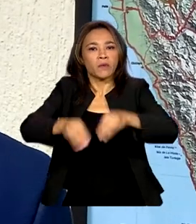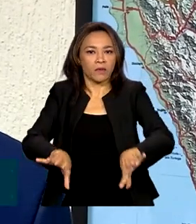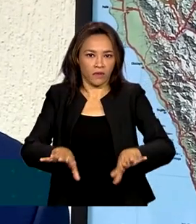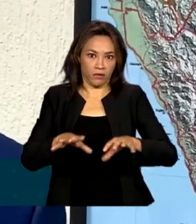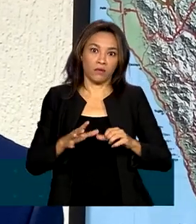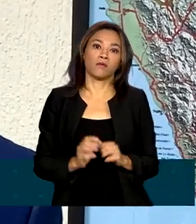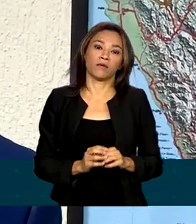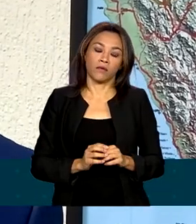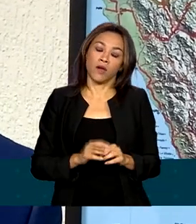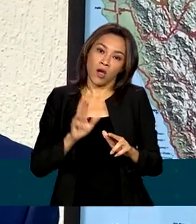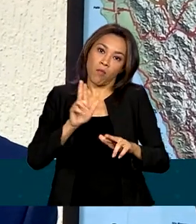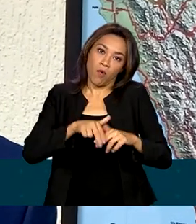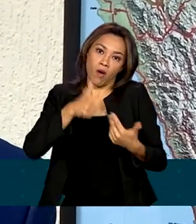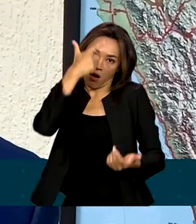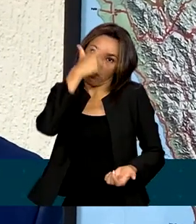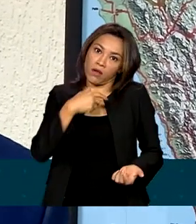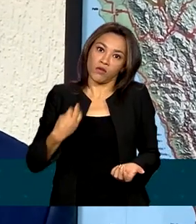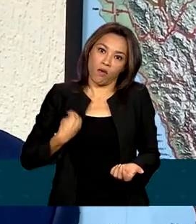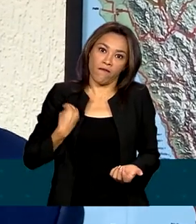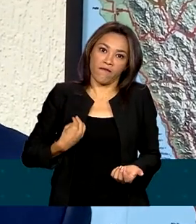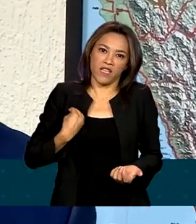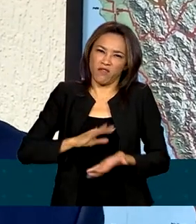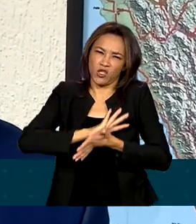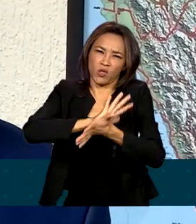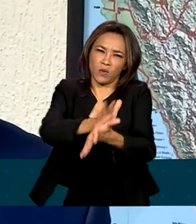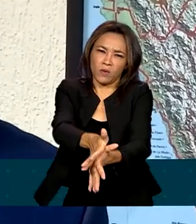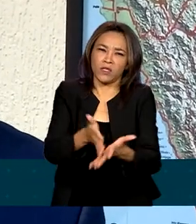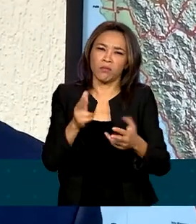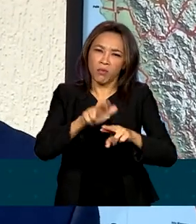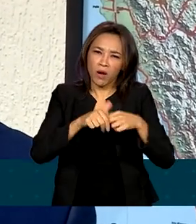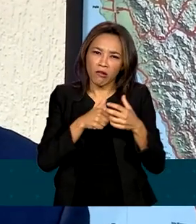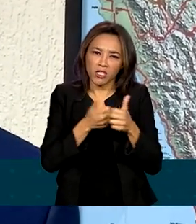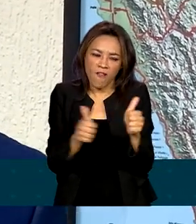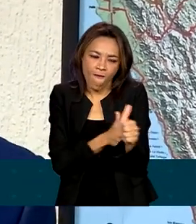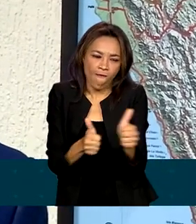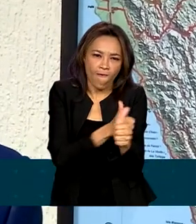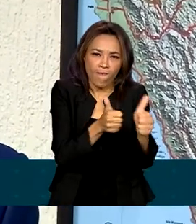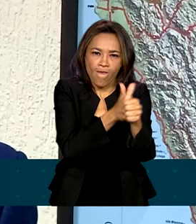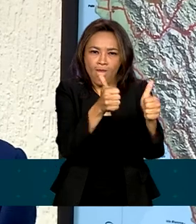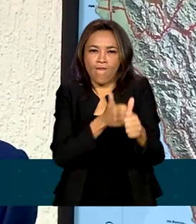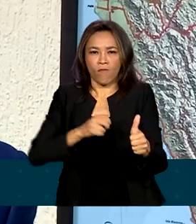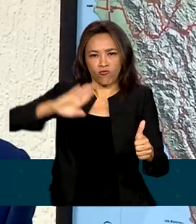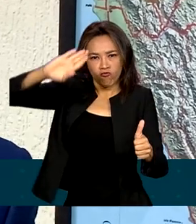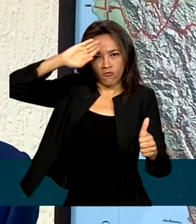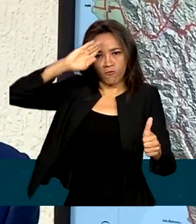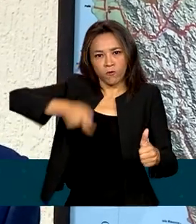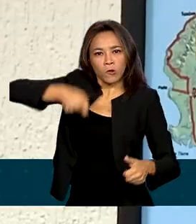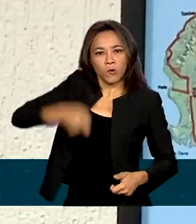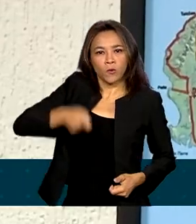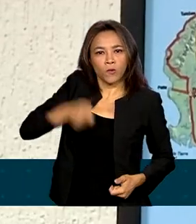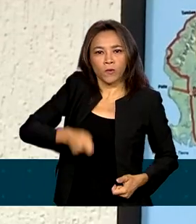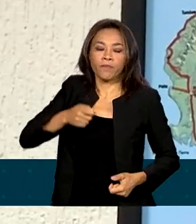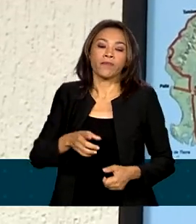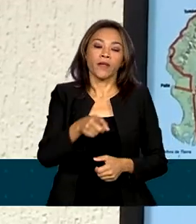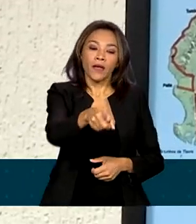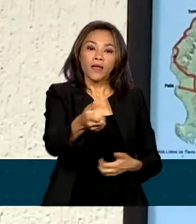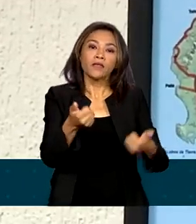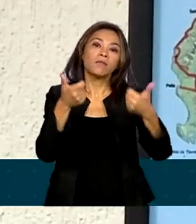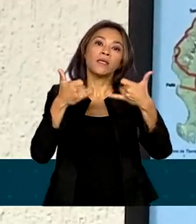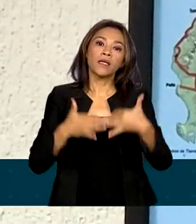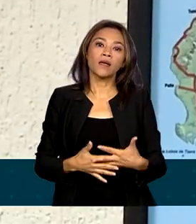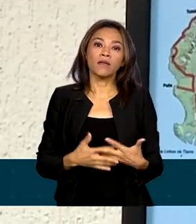destruída. Mas o trabalho dessa comissão, segundo o ministro Silvio Almeida, vinha sendo